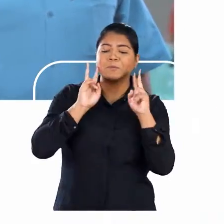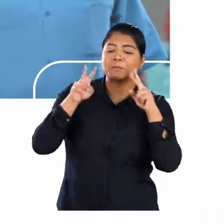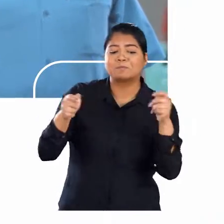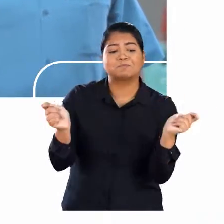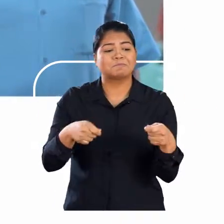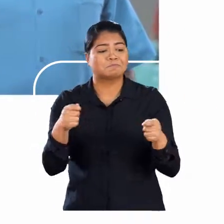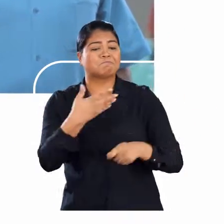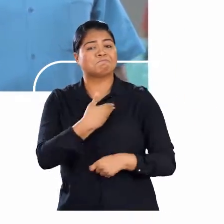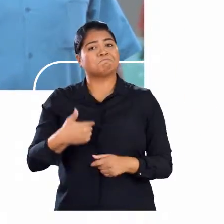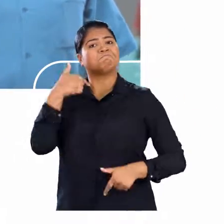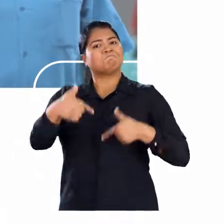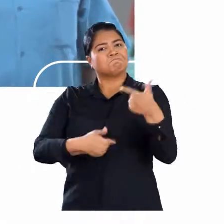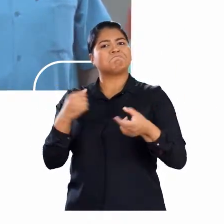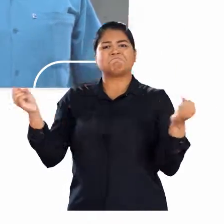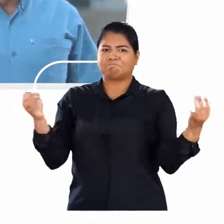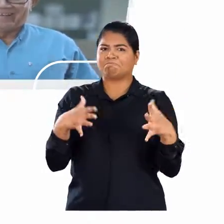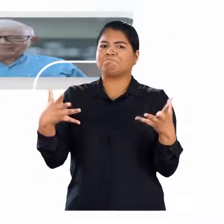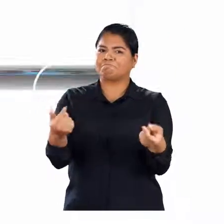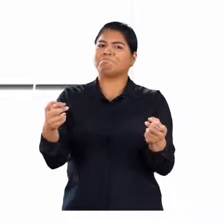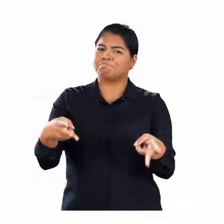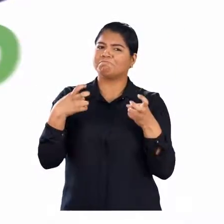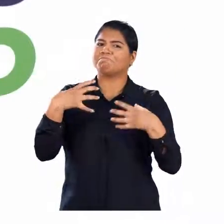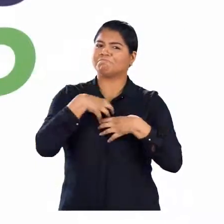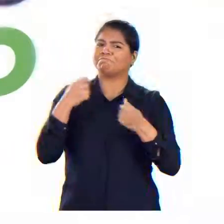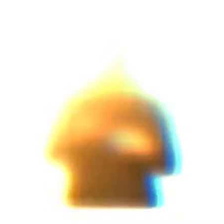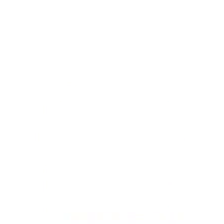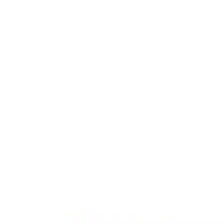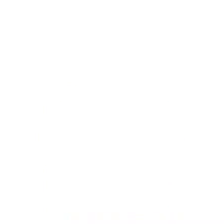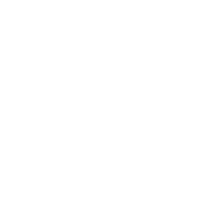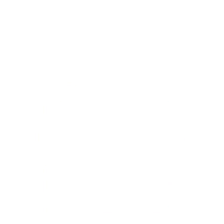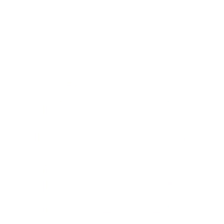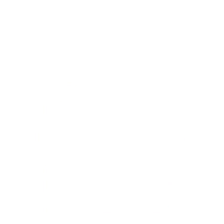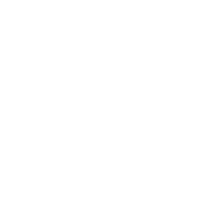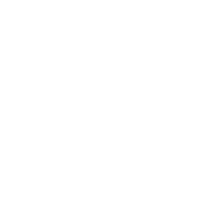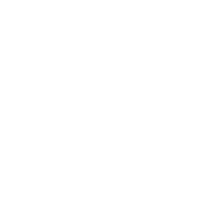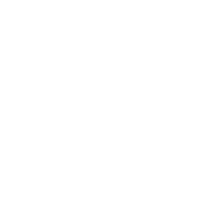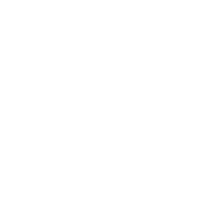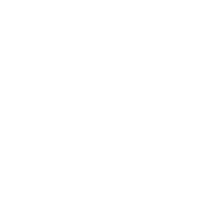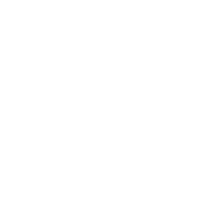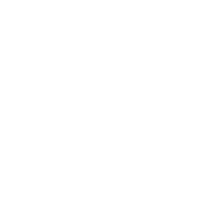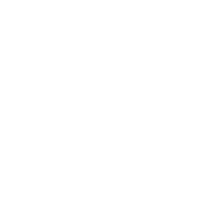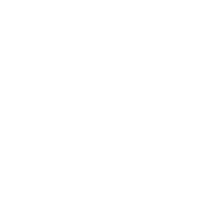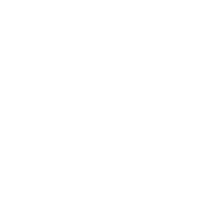resultado apareceu O governo trabalhou, o resultado apareceu Ê, governo do Amazonas!